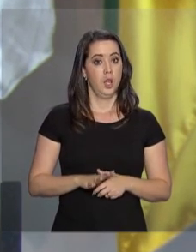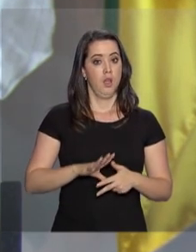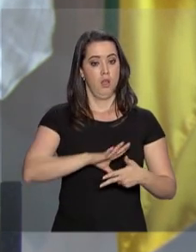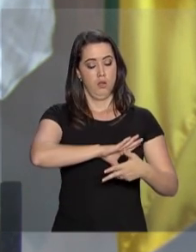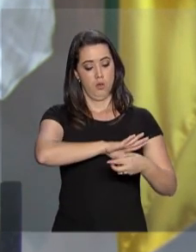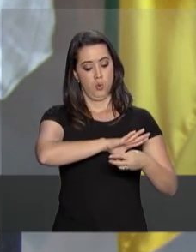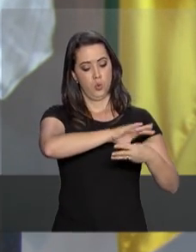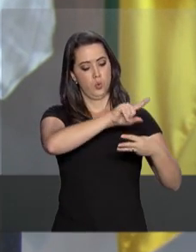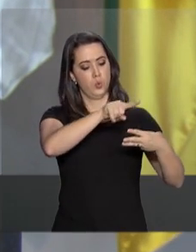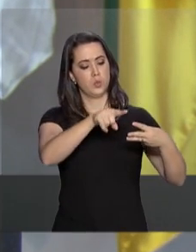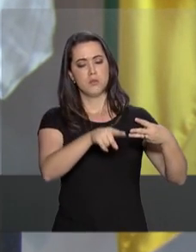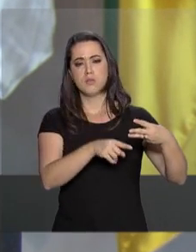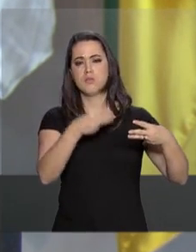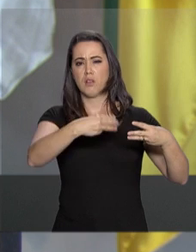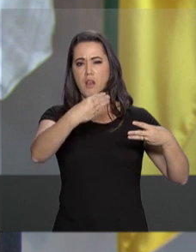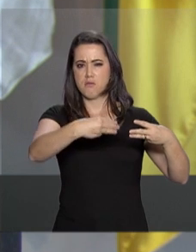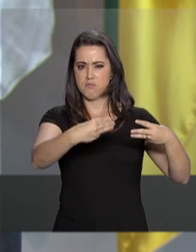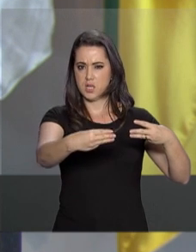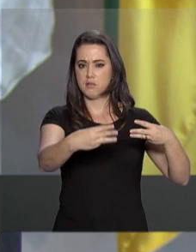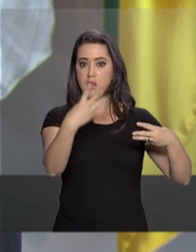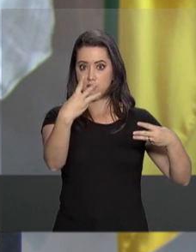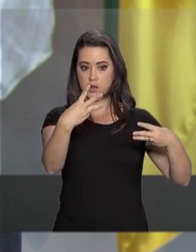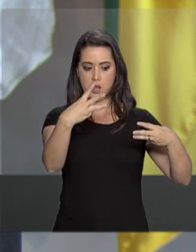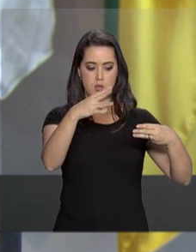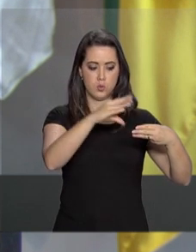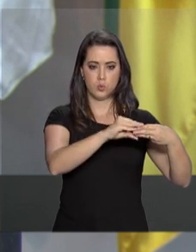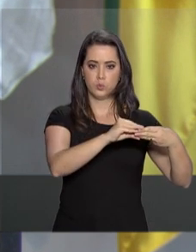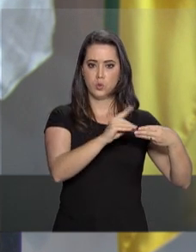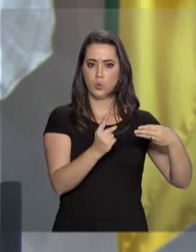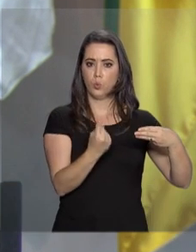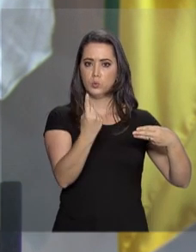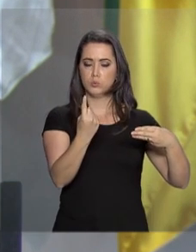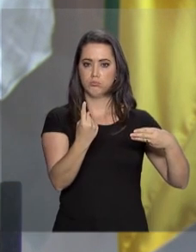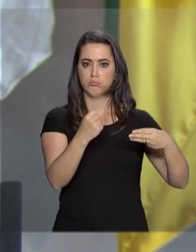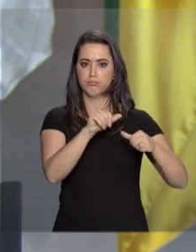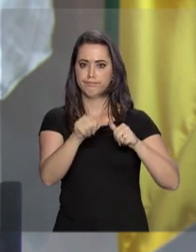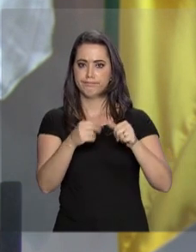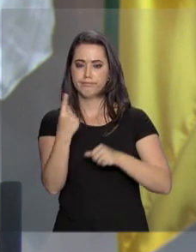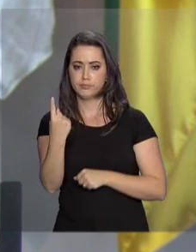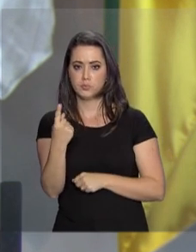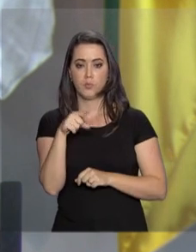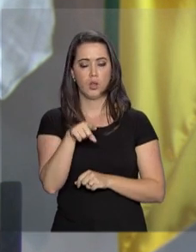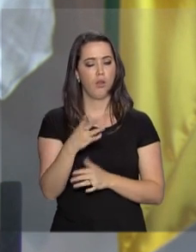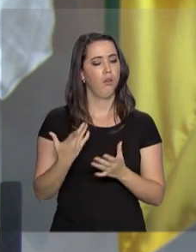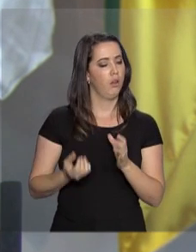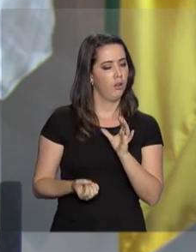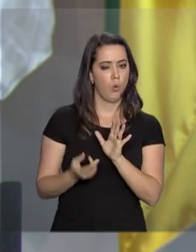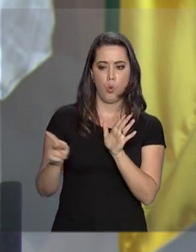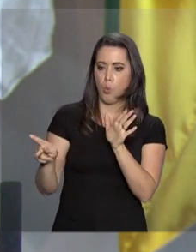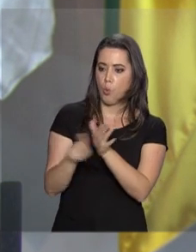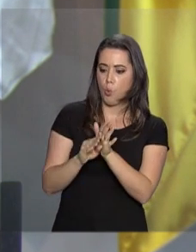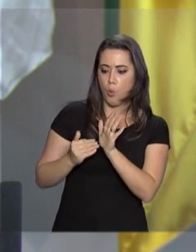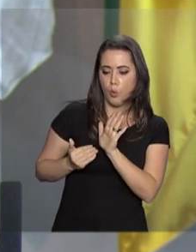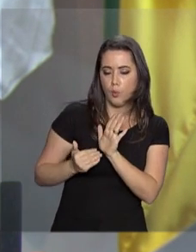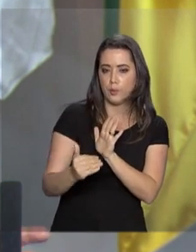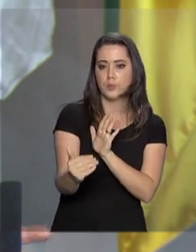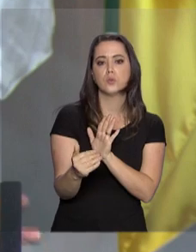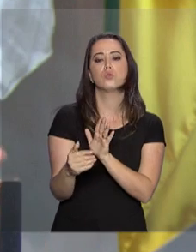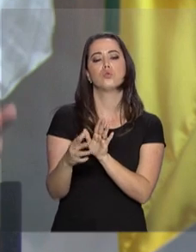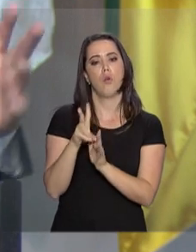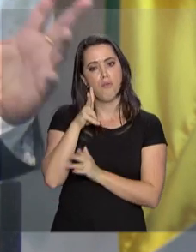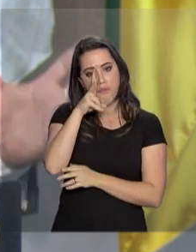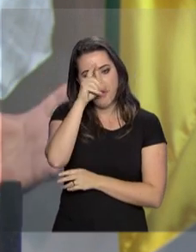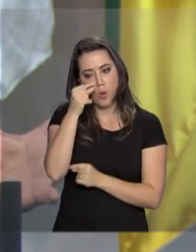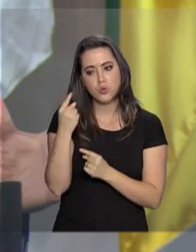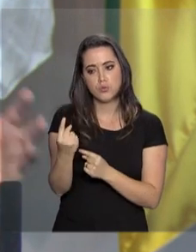ministérios não vai tirar a força que cada ministério tem. Como eu disse,